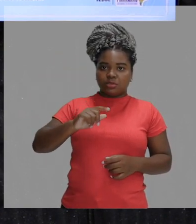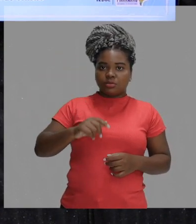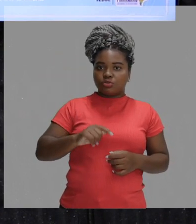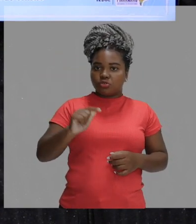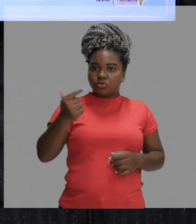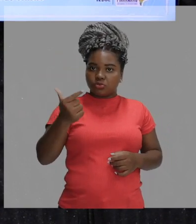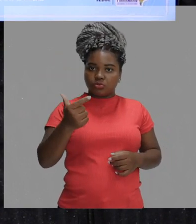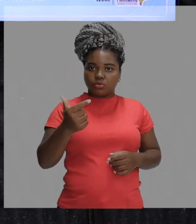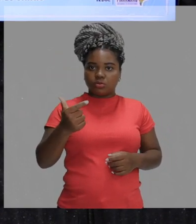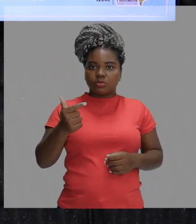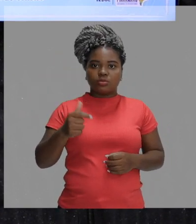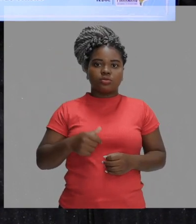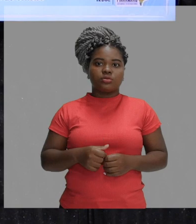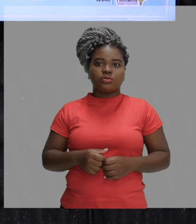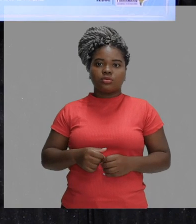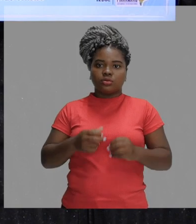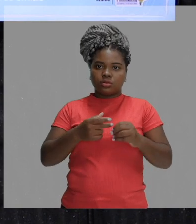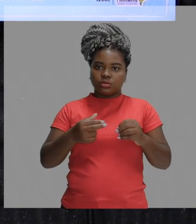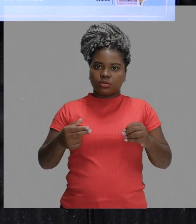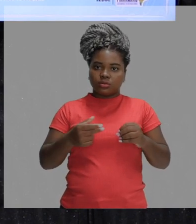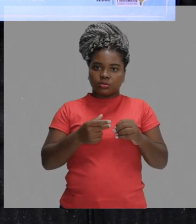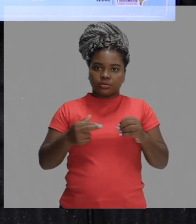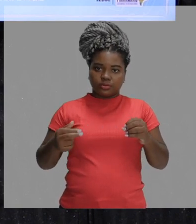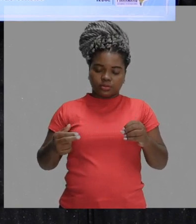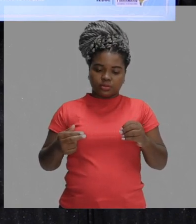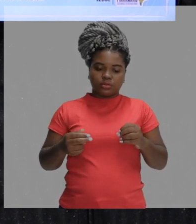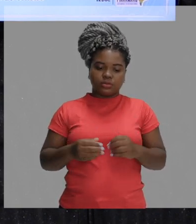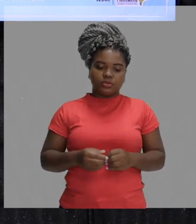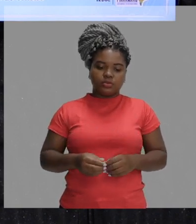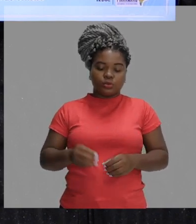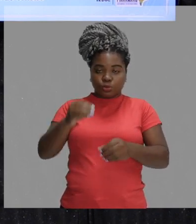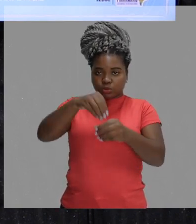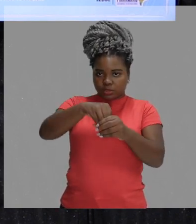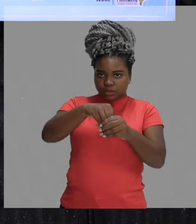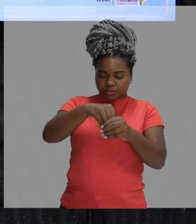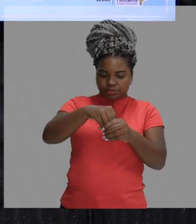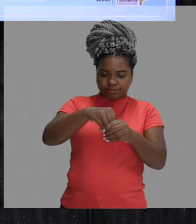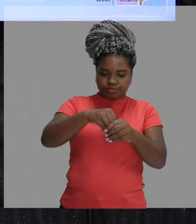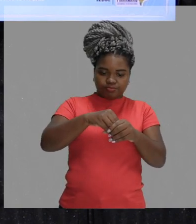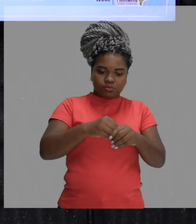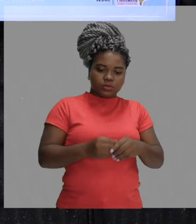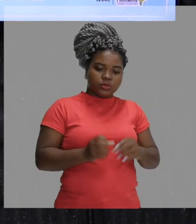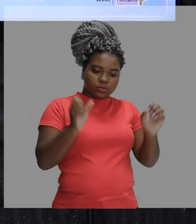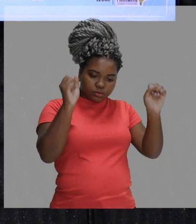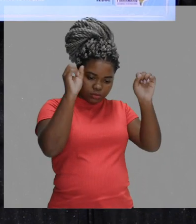externos, eles vão entrar nessa câmera através desse orifício.